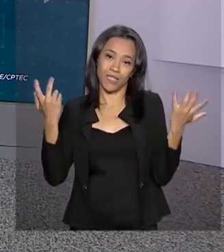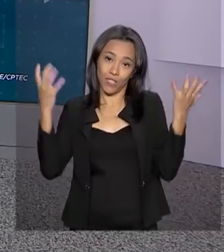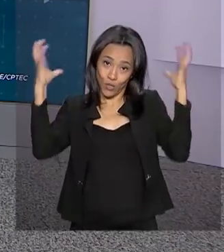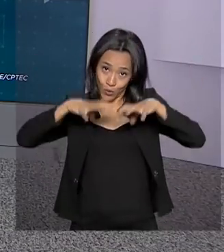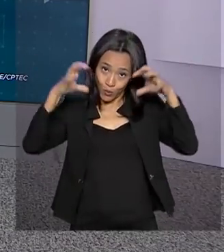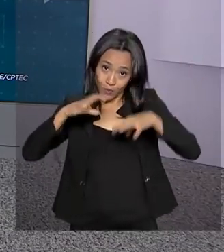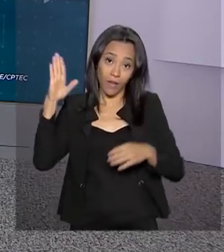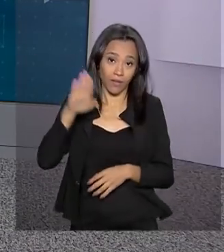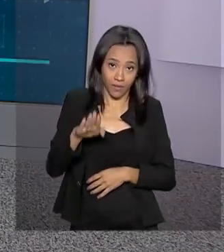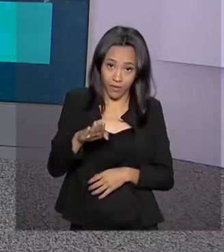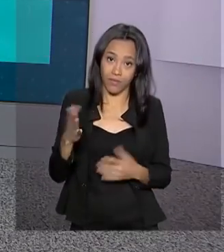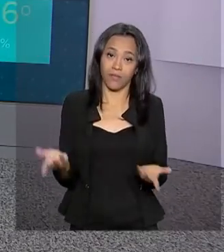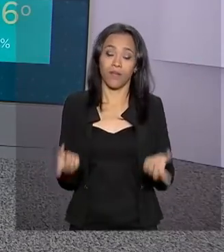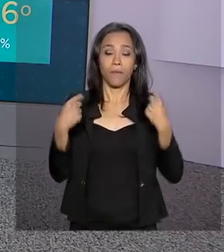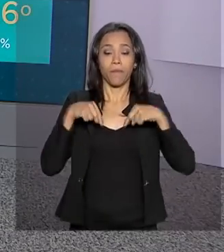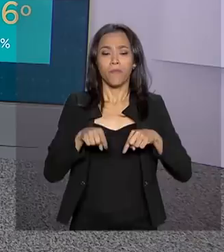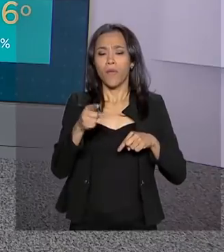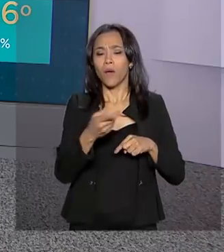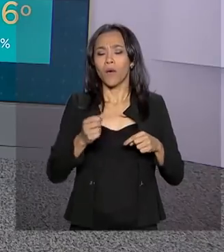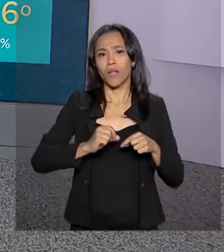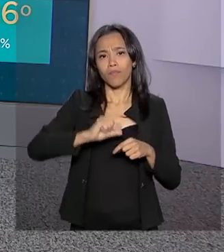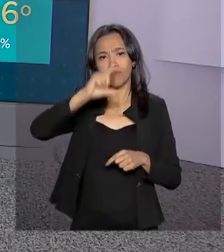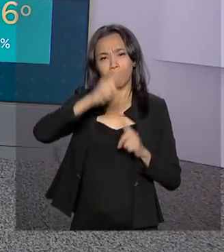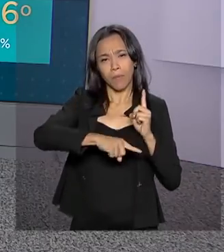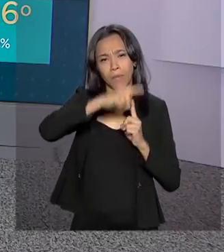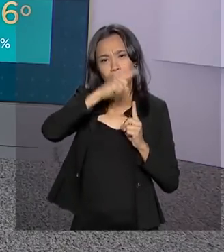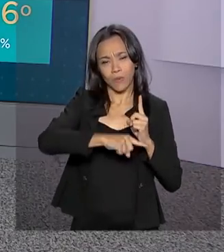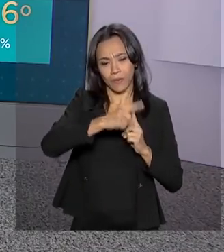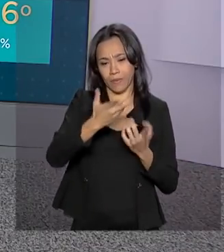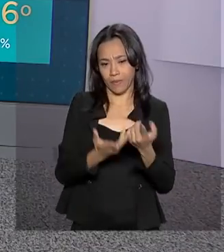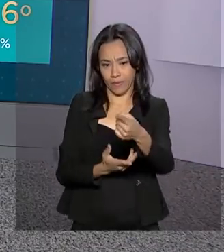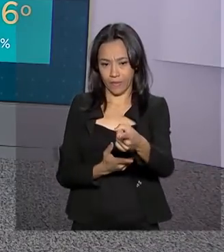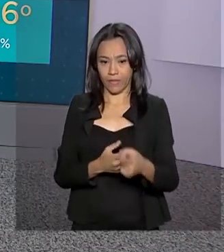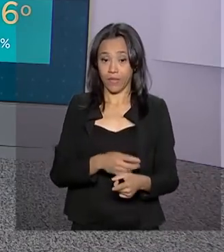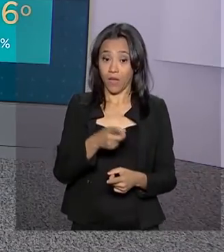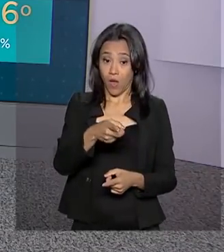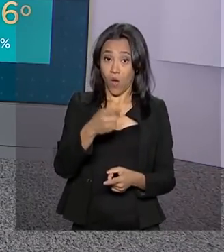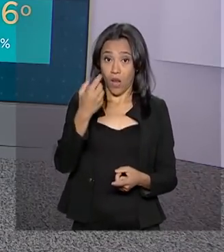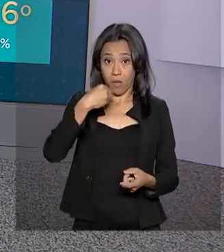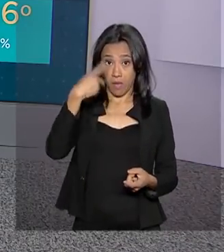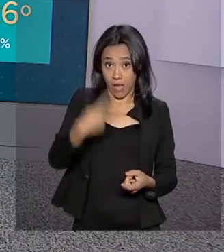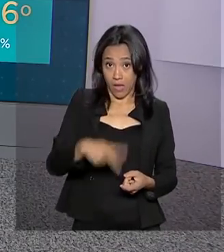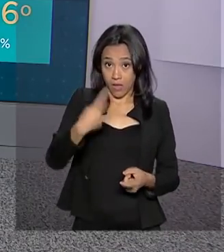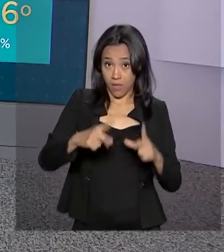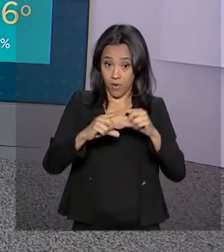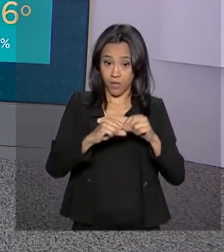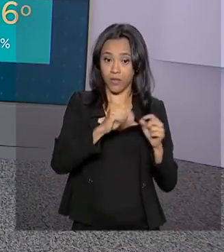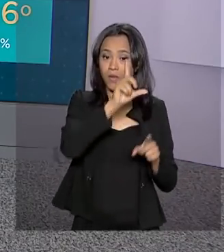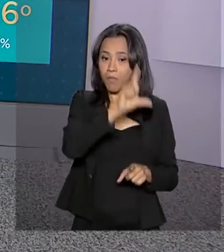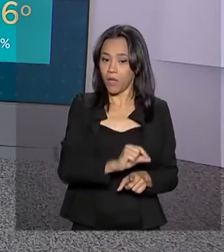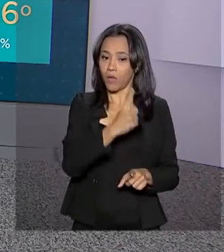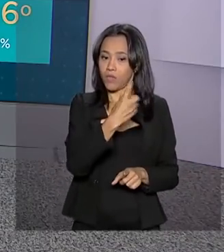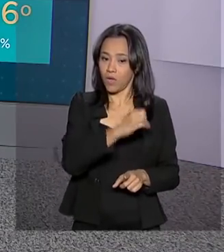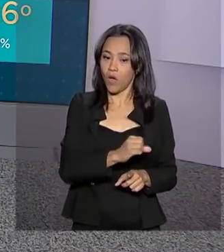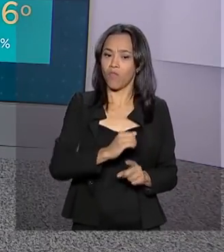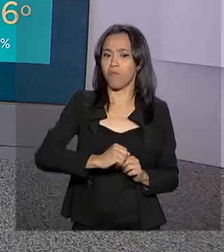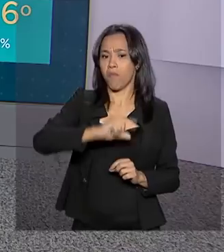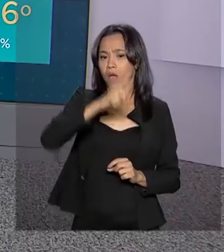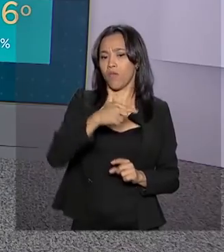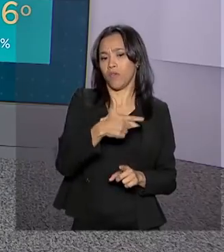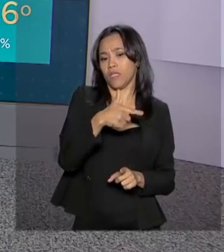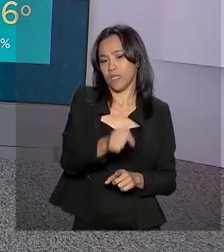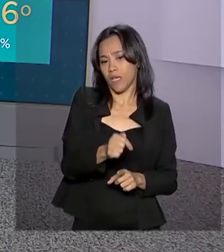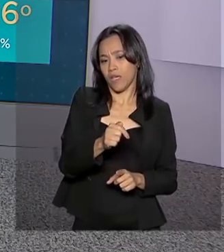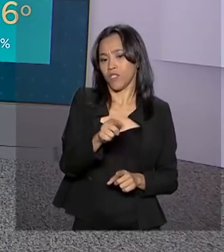parte da tarde. E agora vamos às temperaturas, mínimas e máximas. Olha só, aqui em Brasília, mínima de 19, máxima de 27